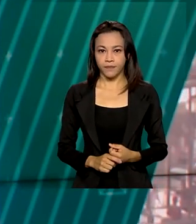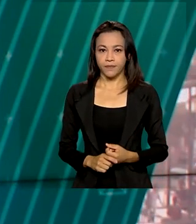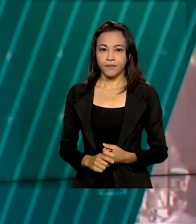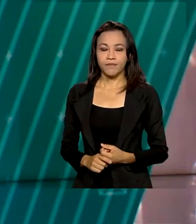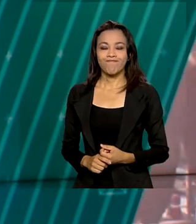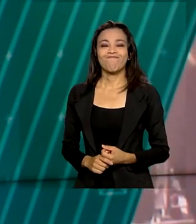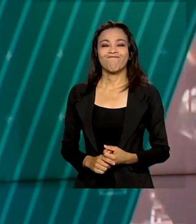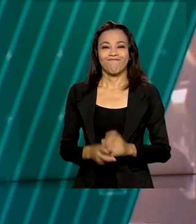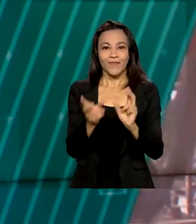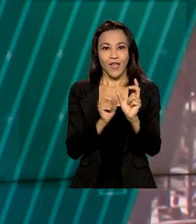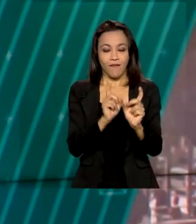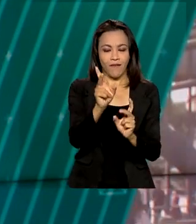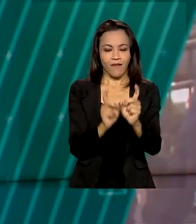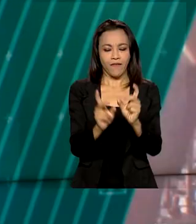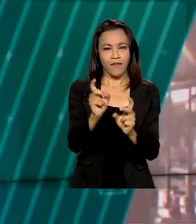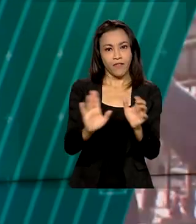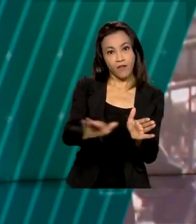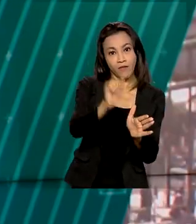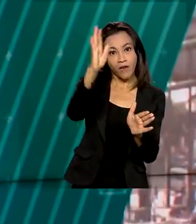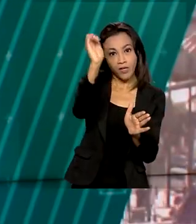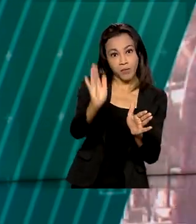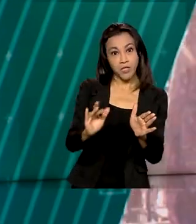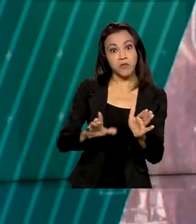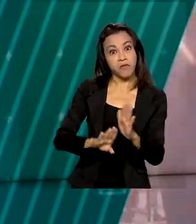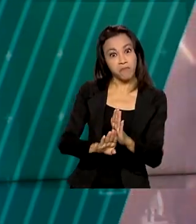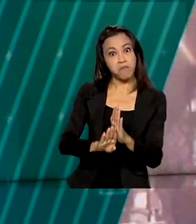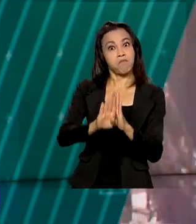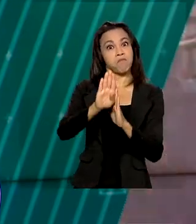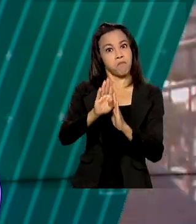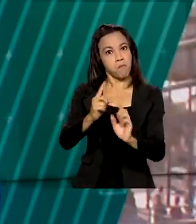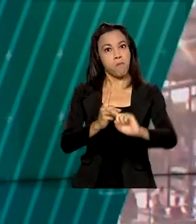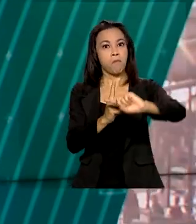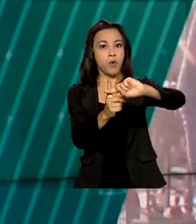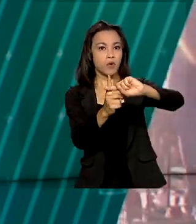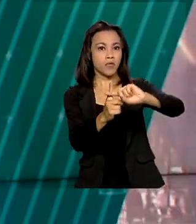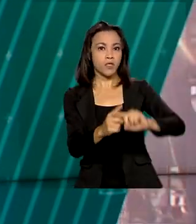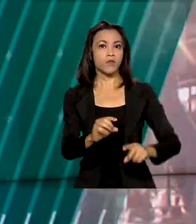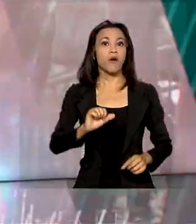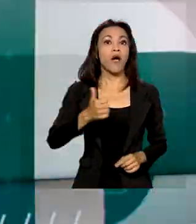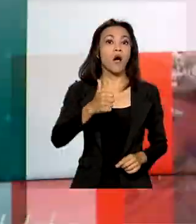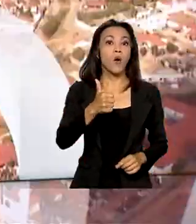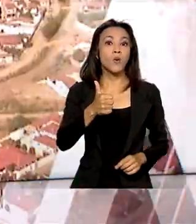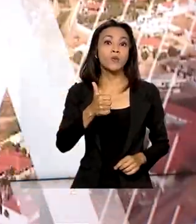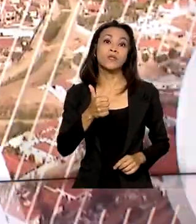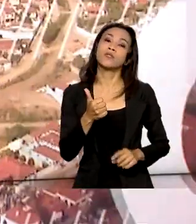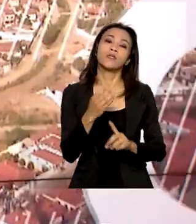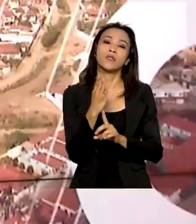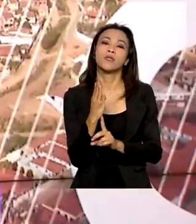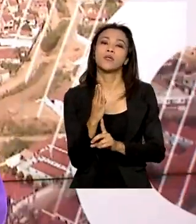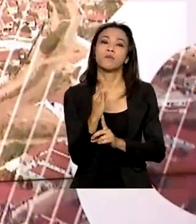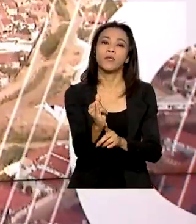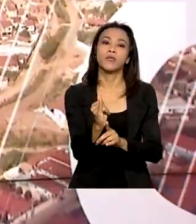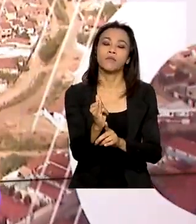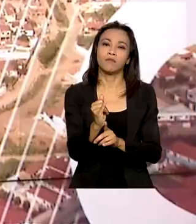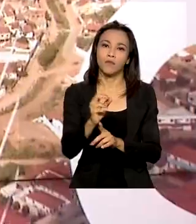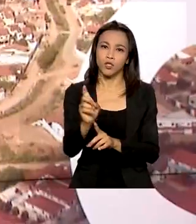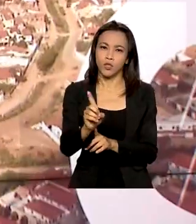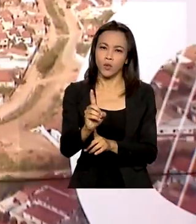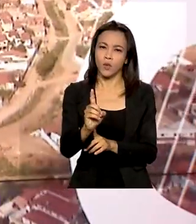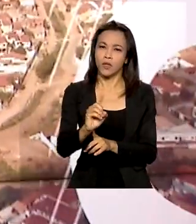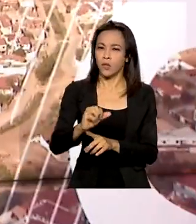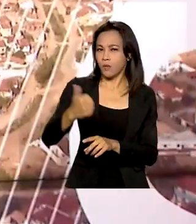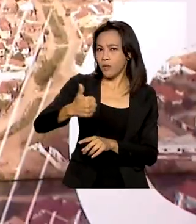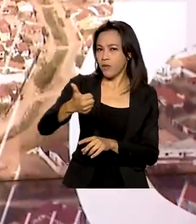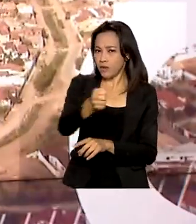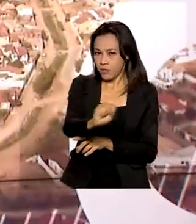O comércio exterior do Brasil atingiu saldo positivo superior a 11 bilhões de dólares no primeiro trimestre. E em